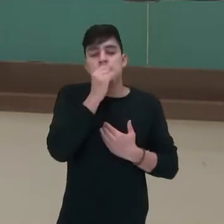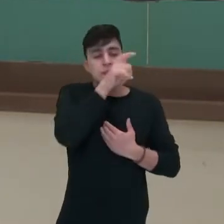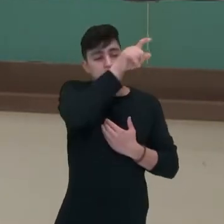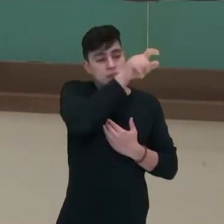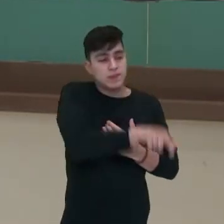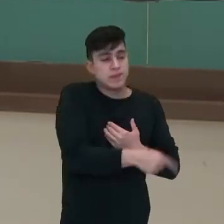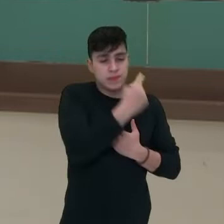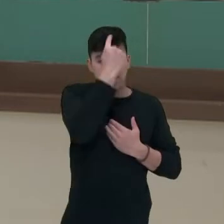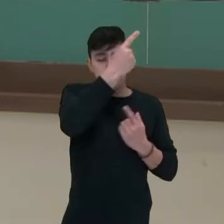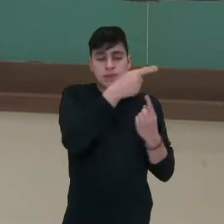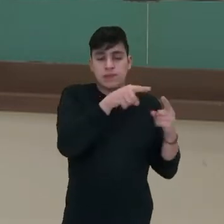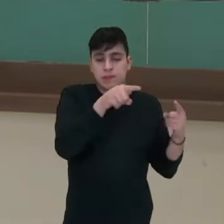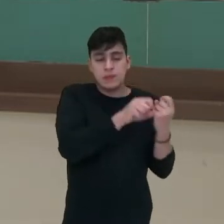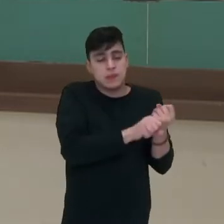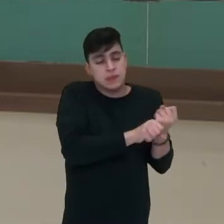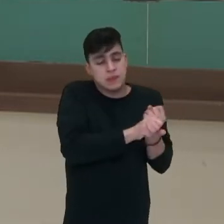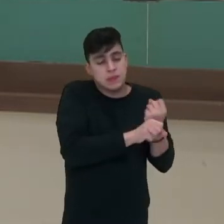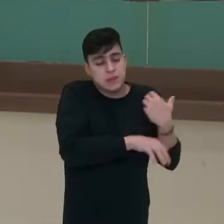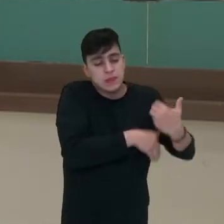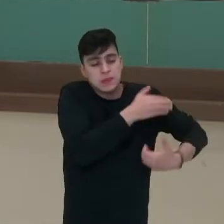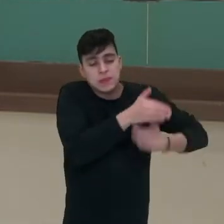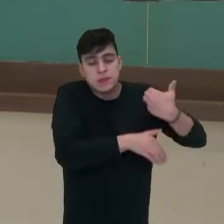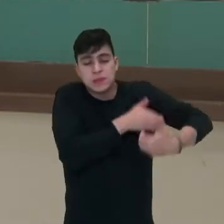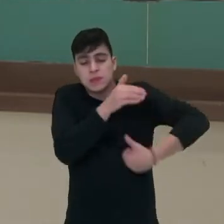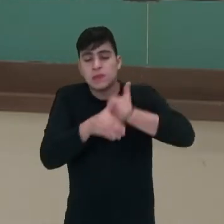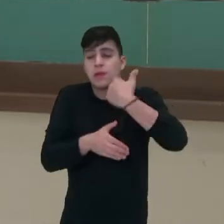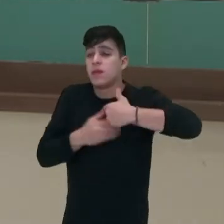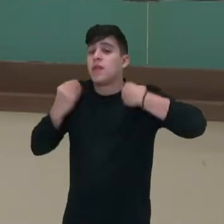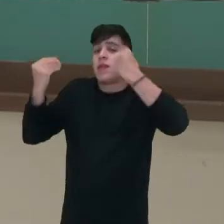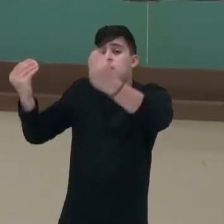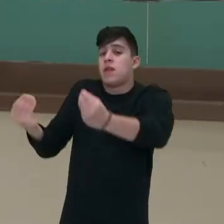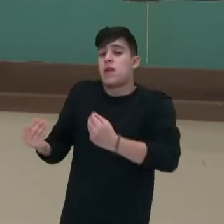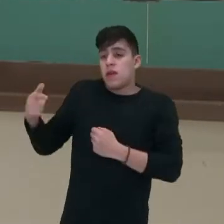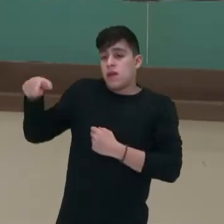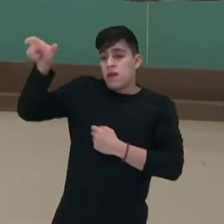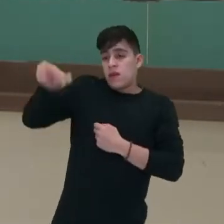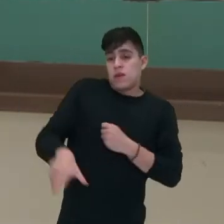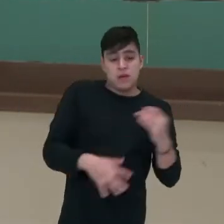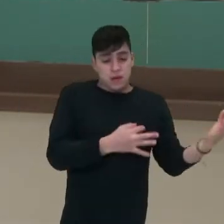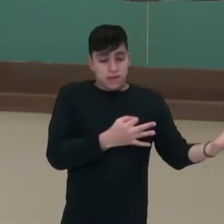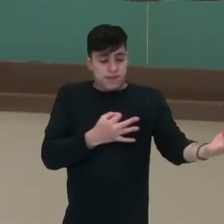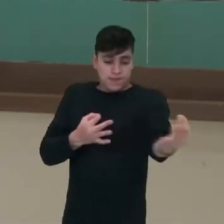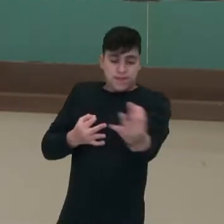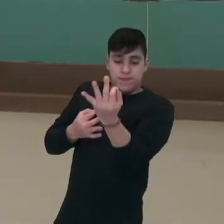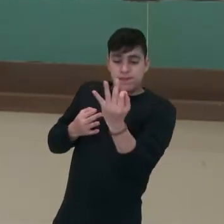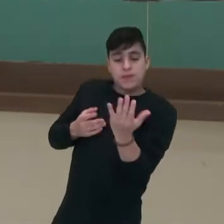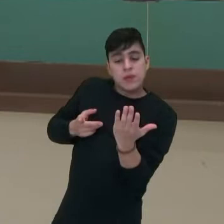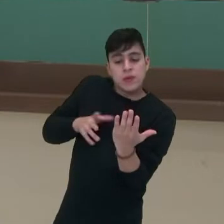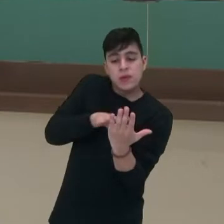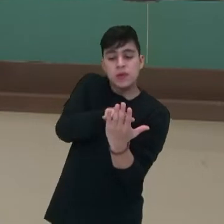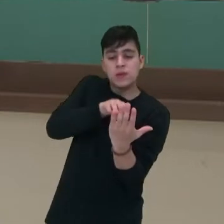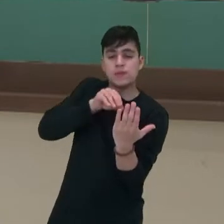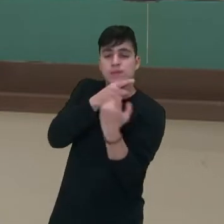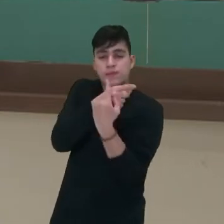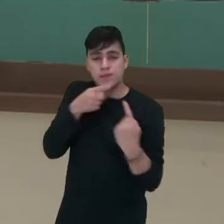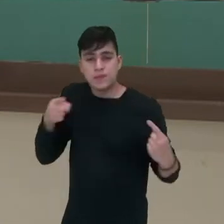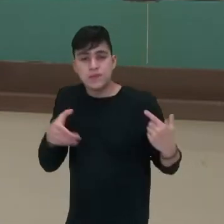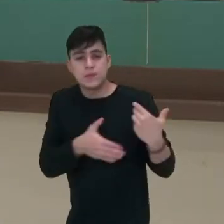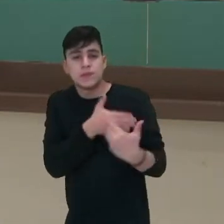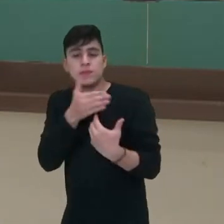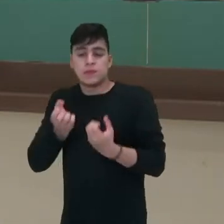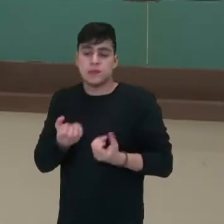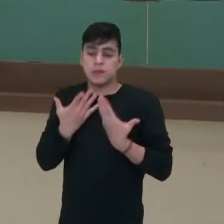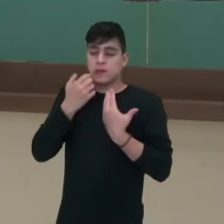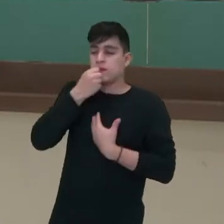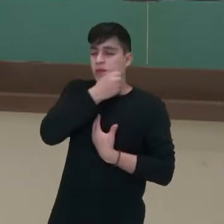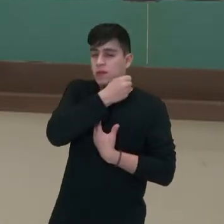Criou essa partitura e depois de muito tempo, o outro pode pegar essa mesma partitura e fazer a representação dessa música, seja